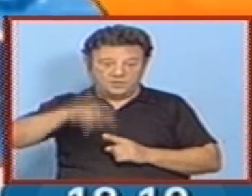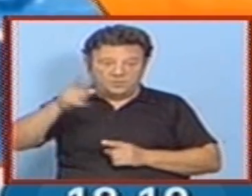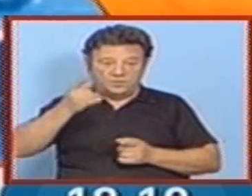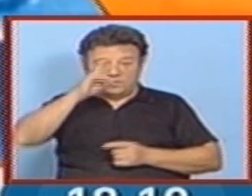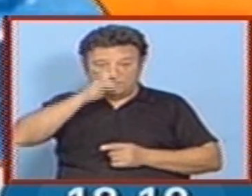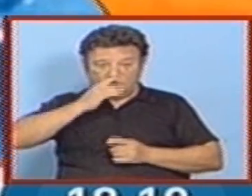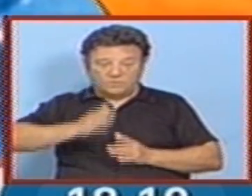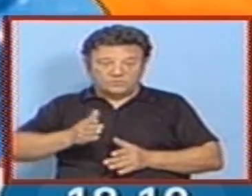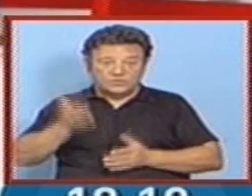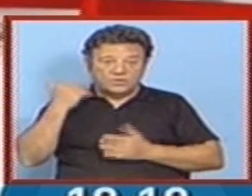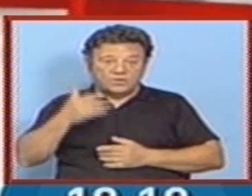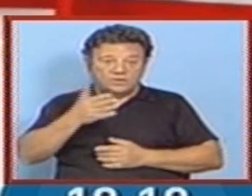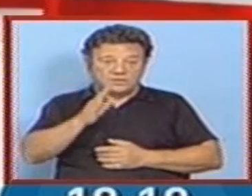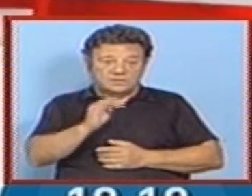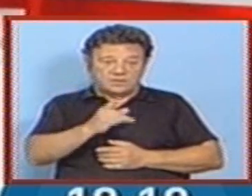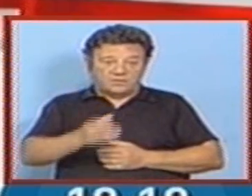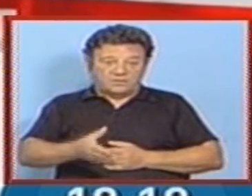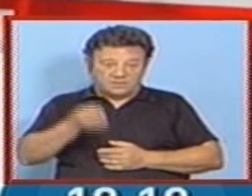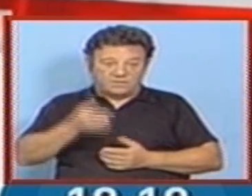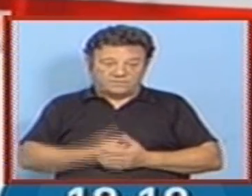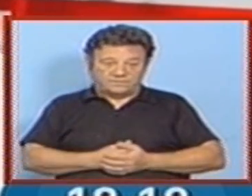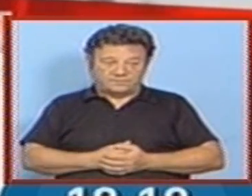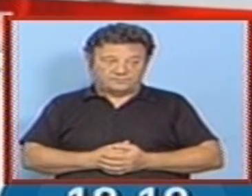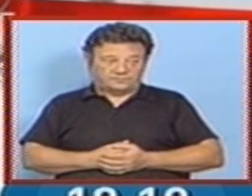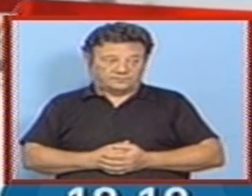tradição que começou no século XIX, só disse ela.